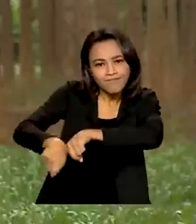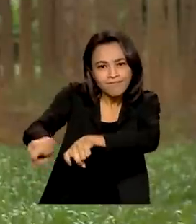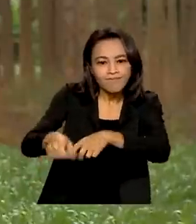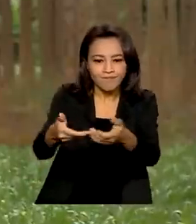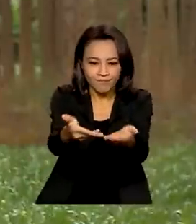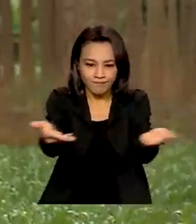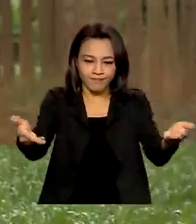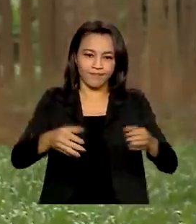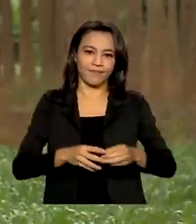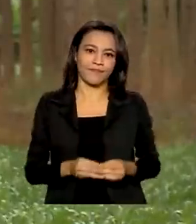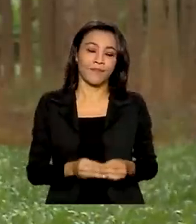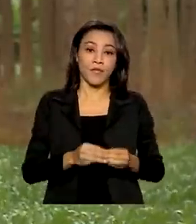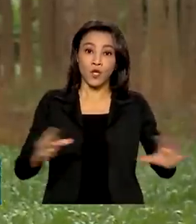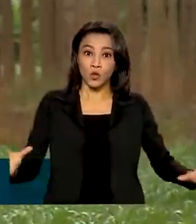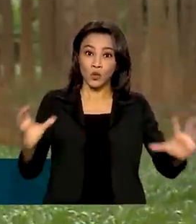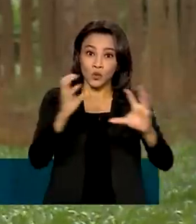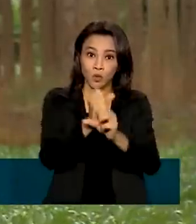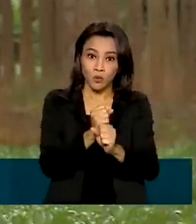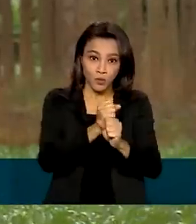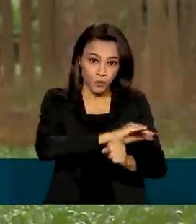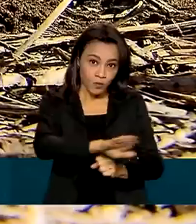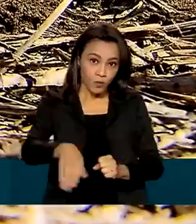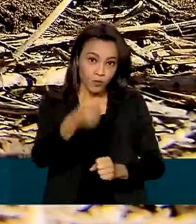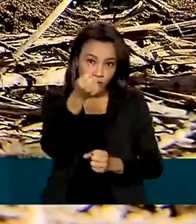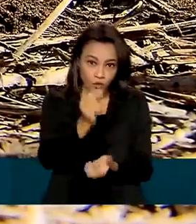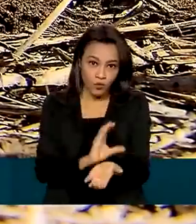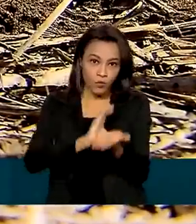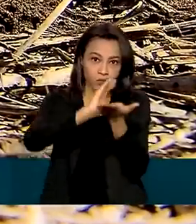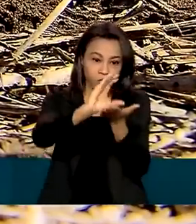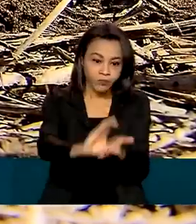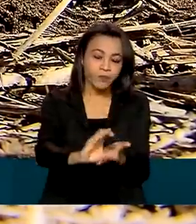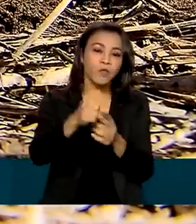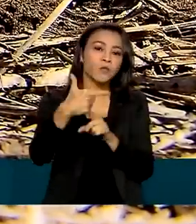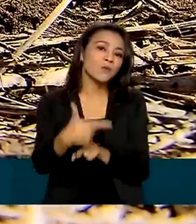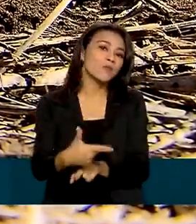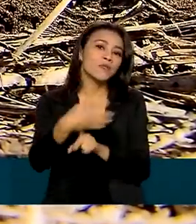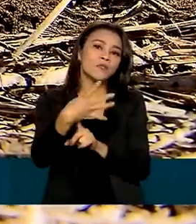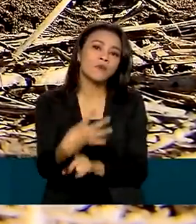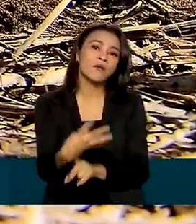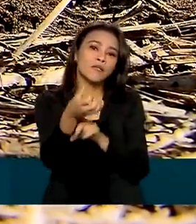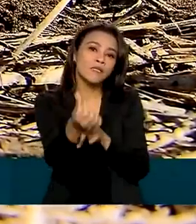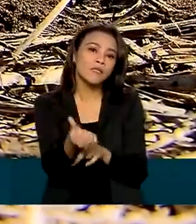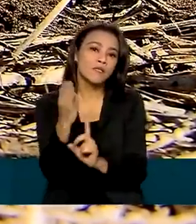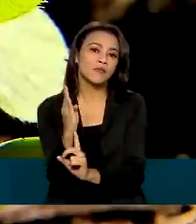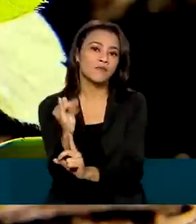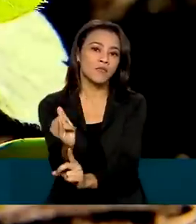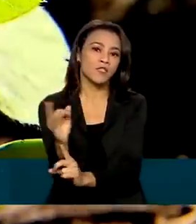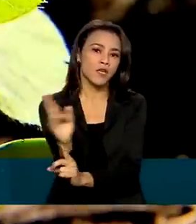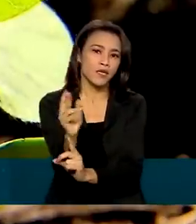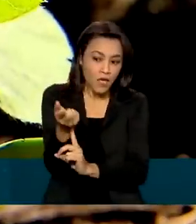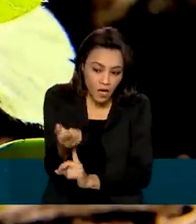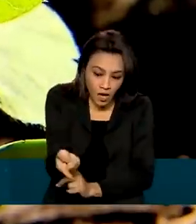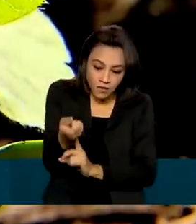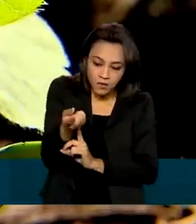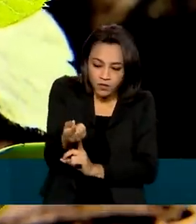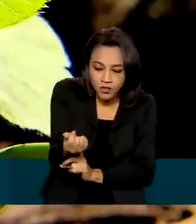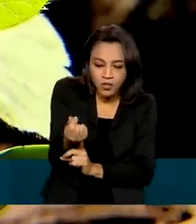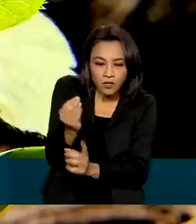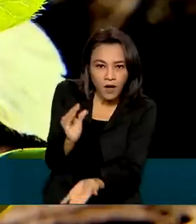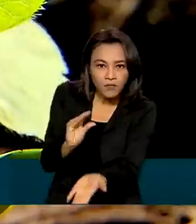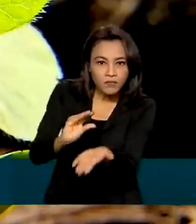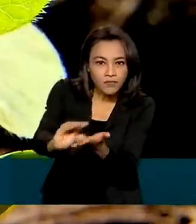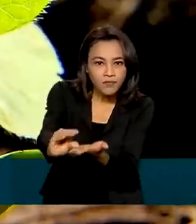Do total de recursos disponibilizados, cerca de 246 bilhões de reais serão destinados ao